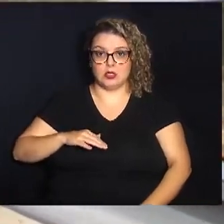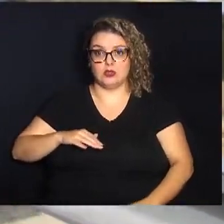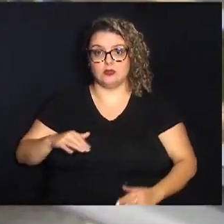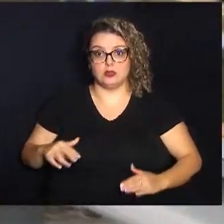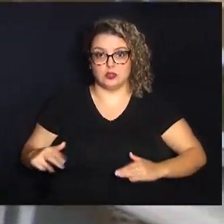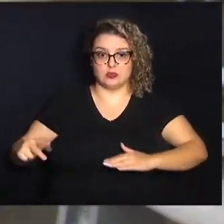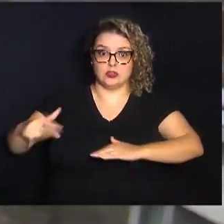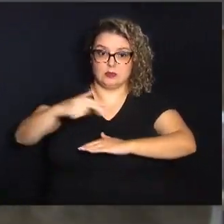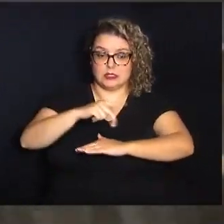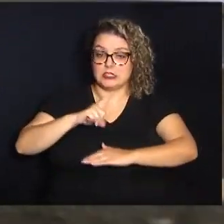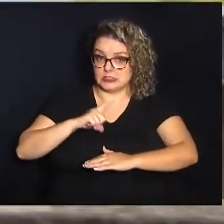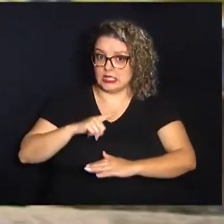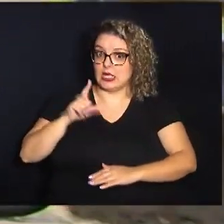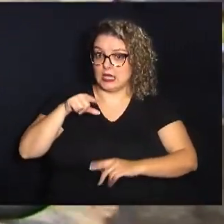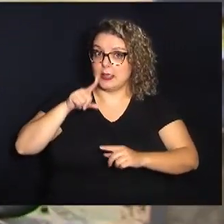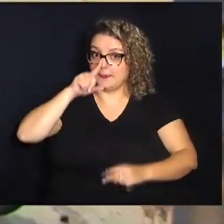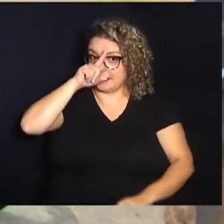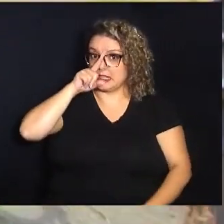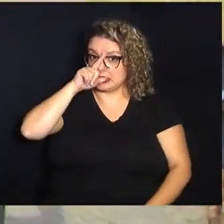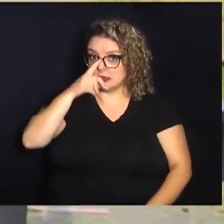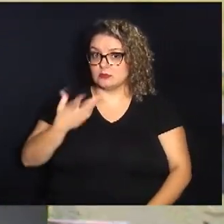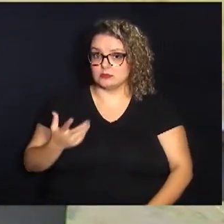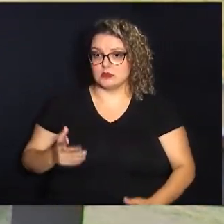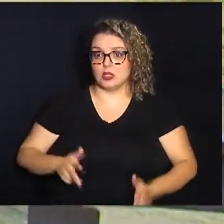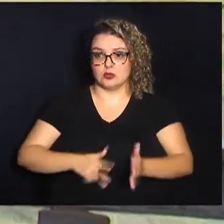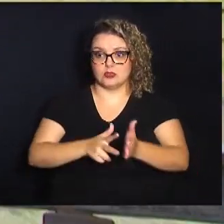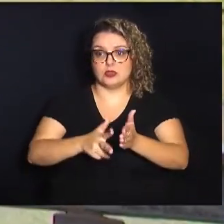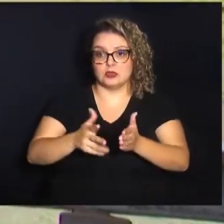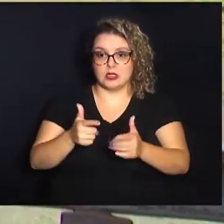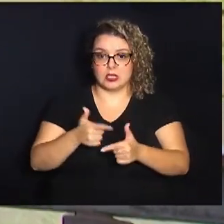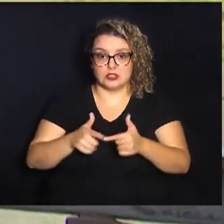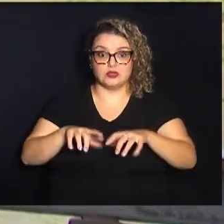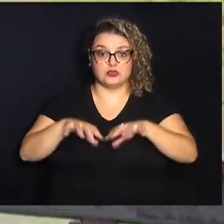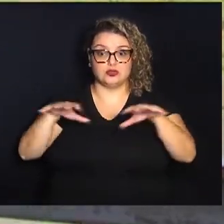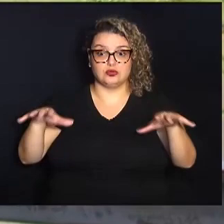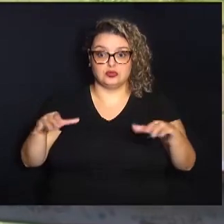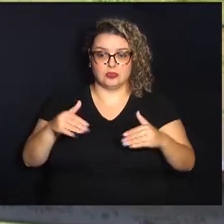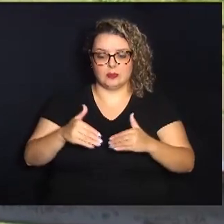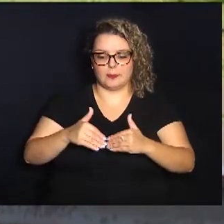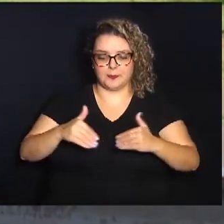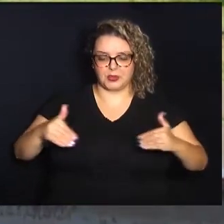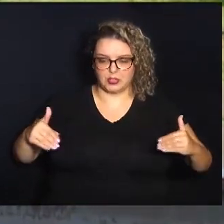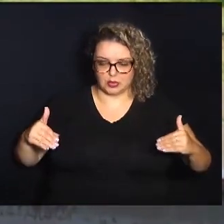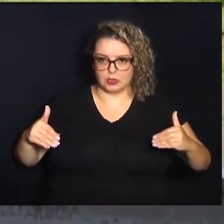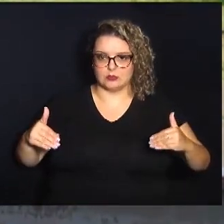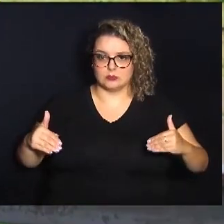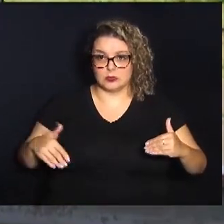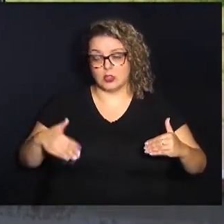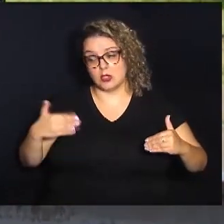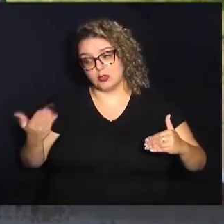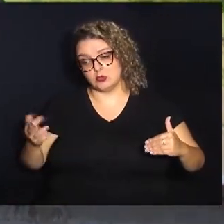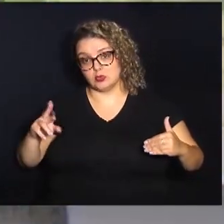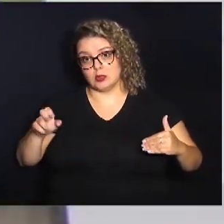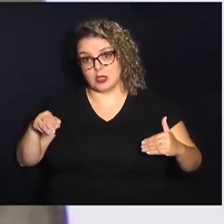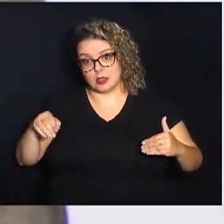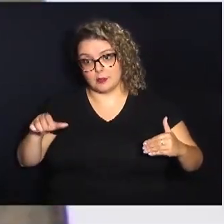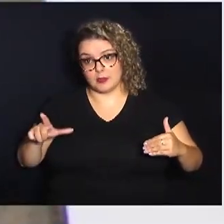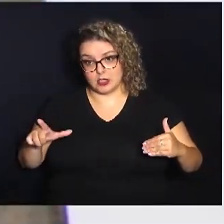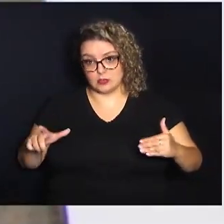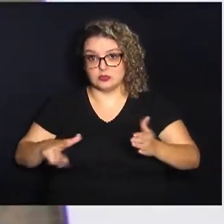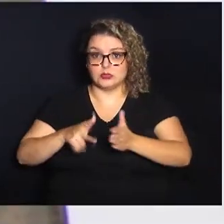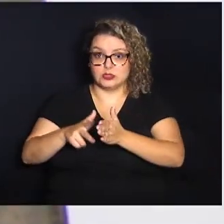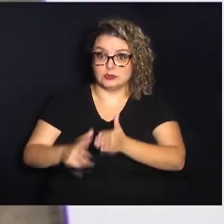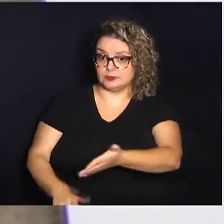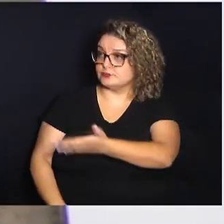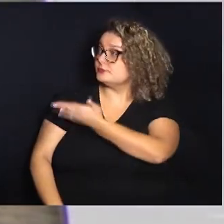é perigosa, devido ao fato da linha do trem dividir a passagem ao meio, além de que ao lado do ramal ferroviário, na rua